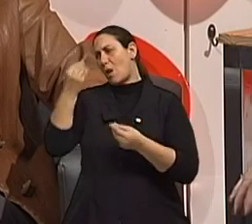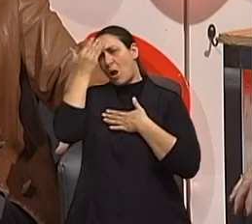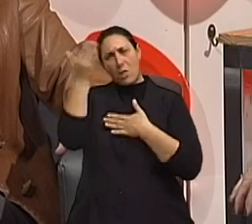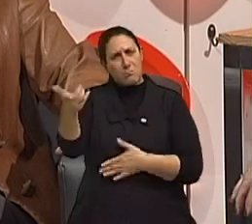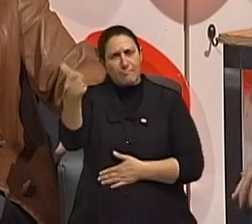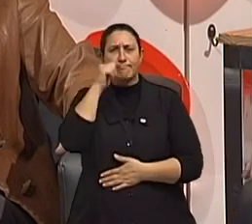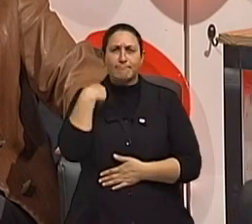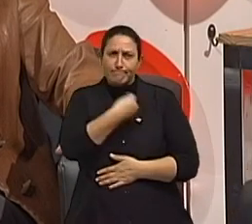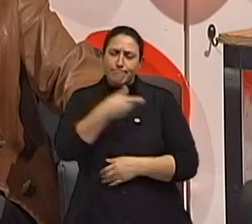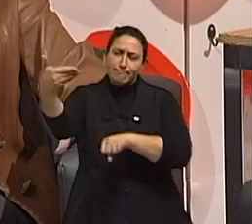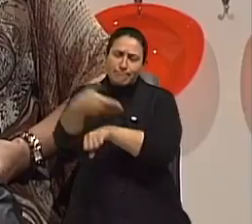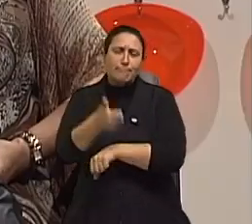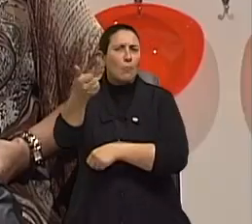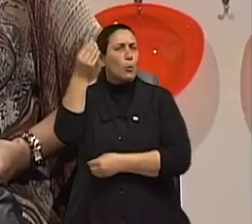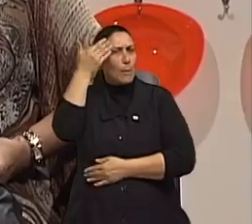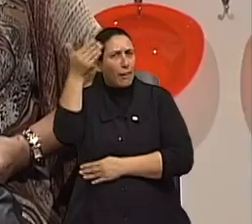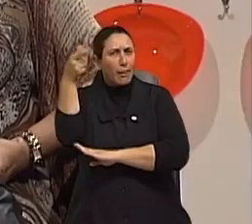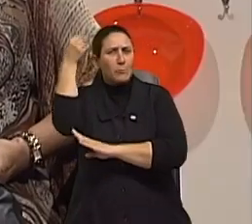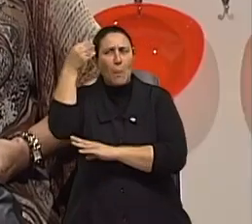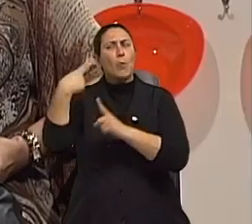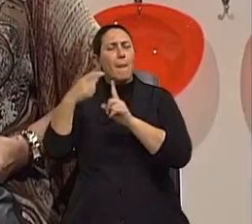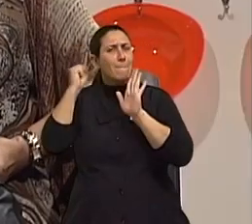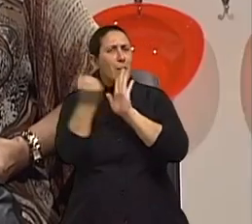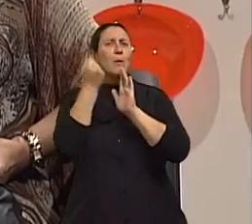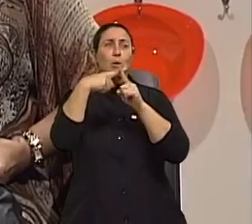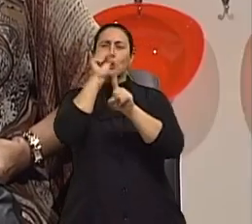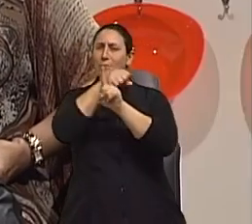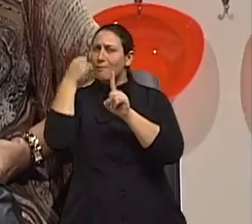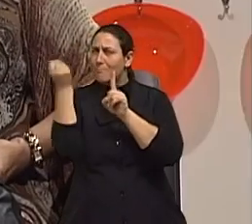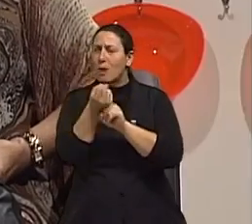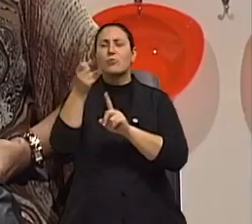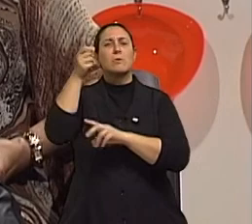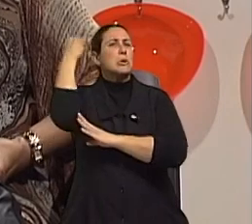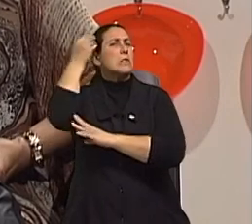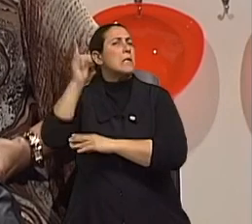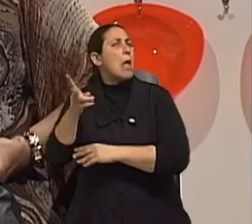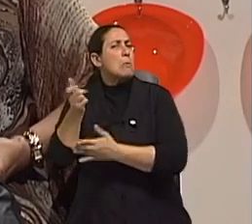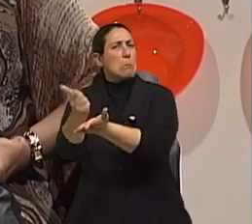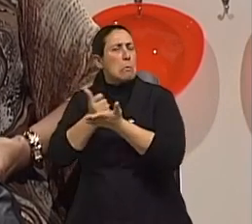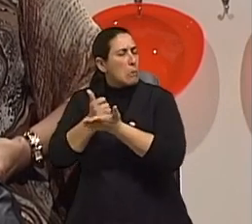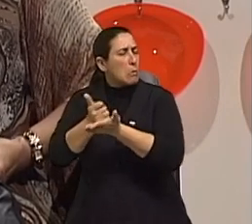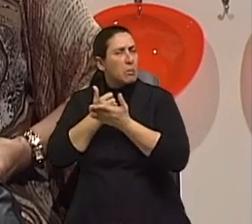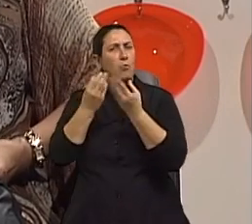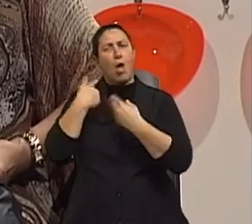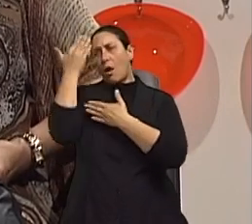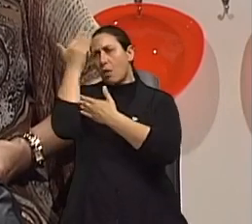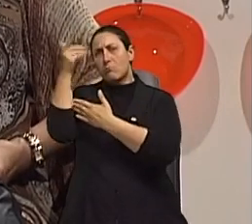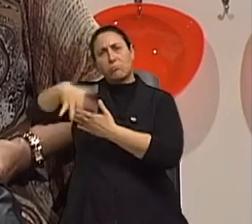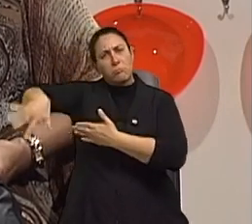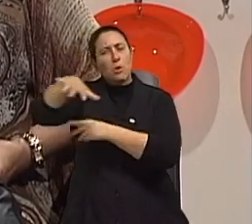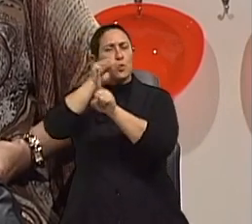presença no programa. Foi um fato muito marcante e a sociedade de psicologia sempre nos atende. Quero agradecer a todo o pessoal da